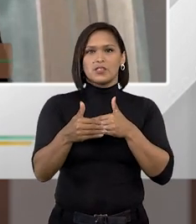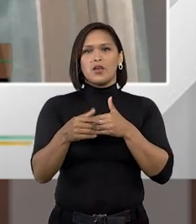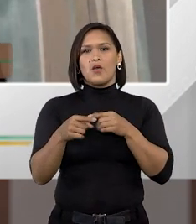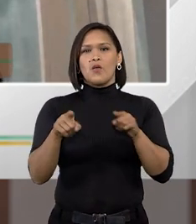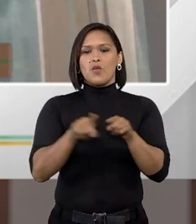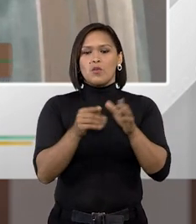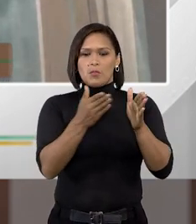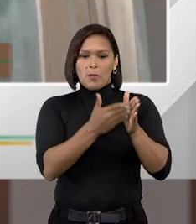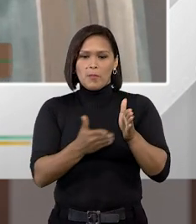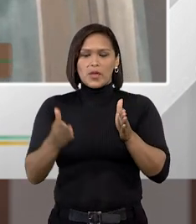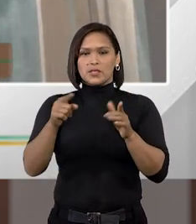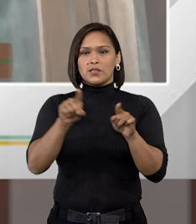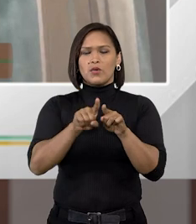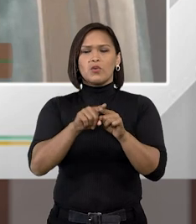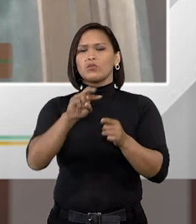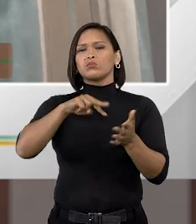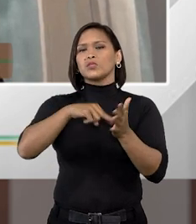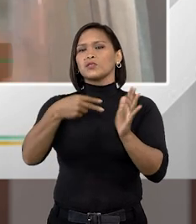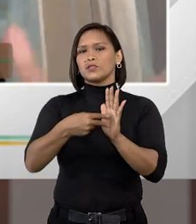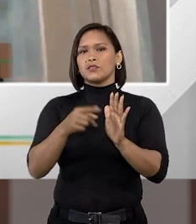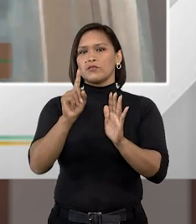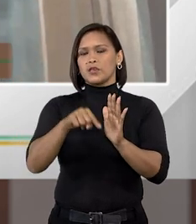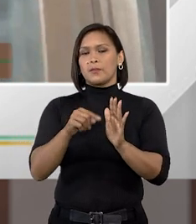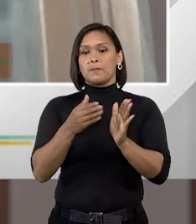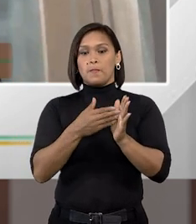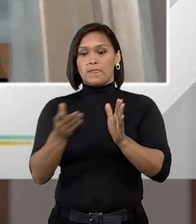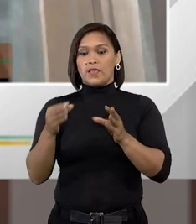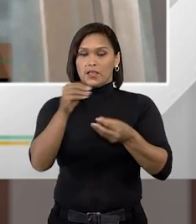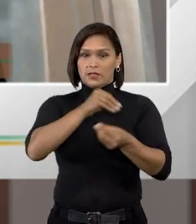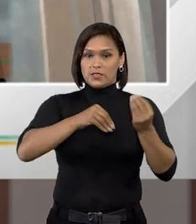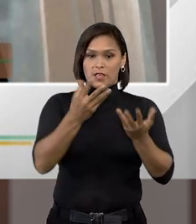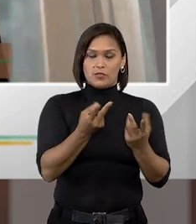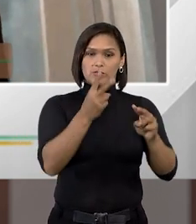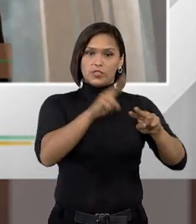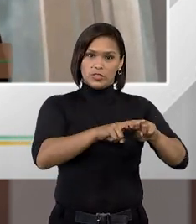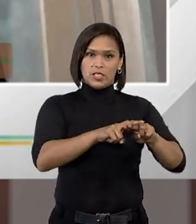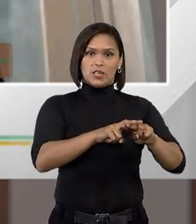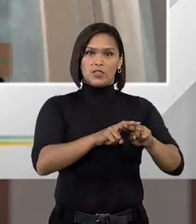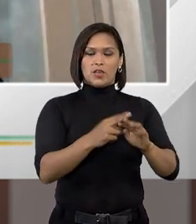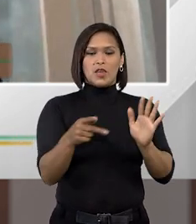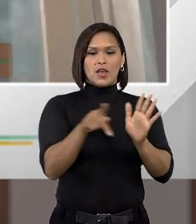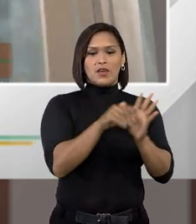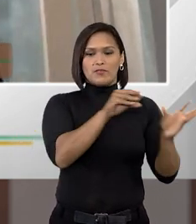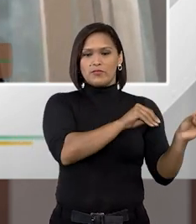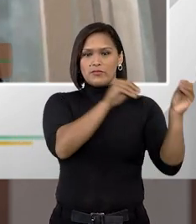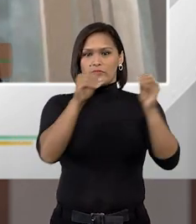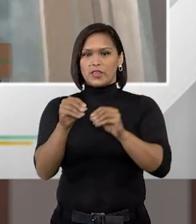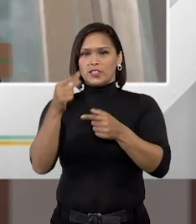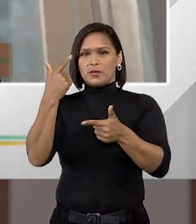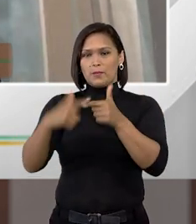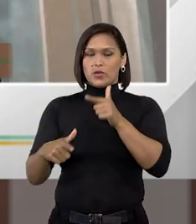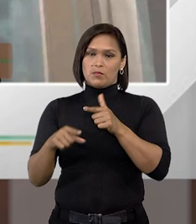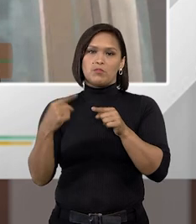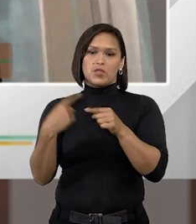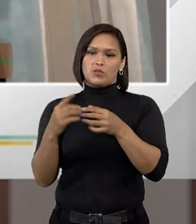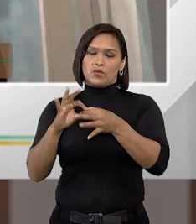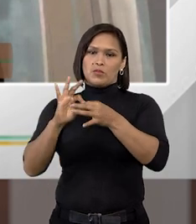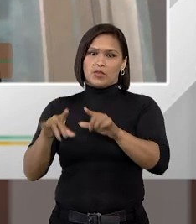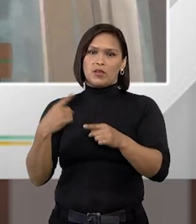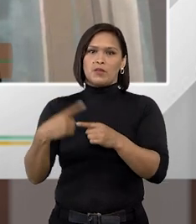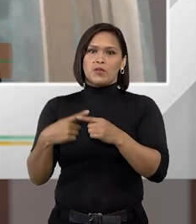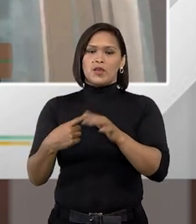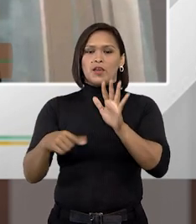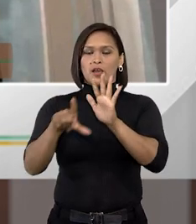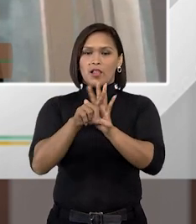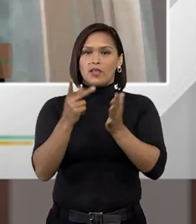progressão persalto o que seria progressão persalto ele sai lá do regime fechado e vai direto para regime aberto isso é proibido isso aí é vedado